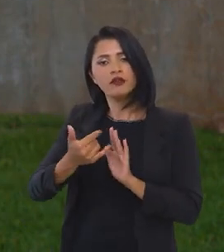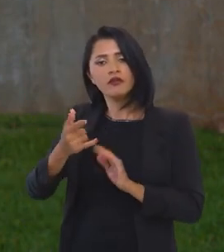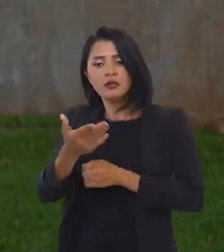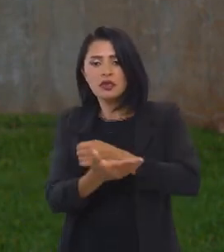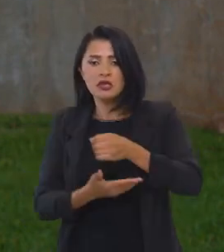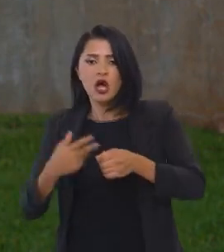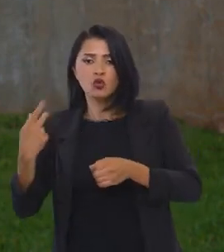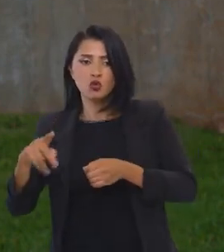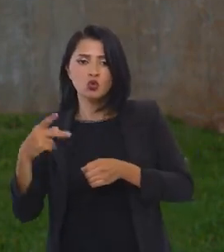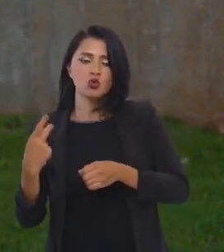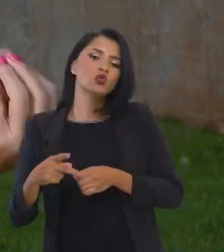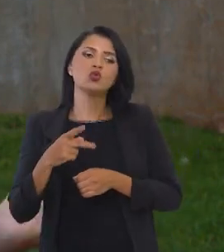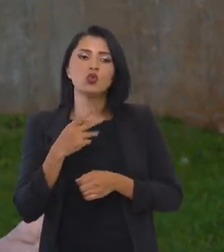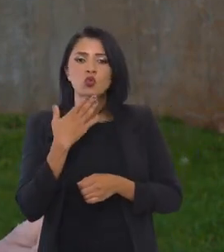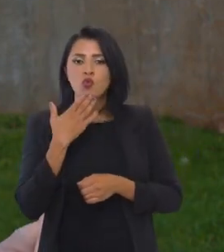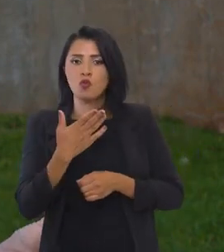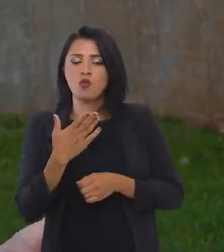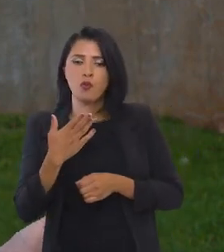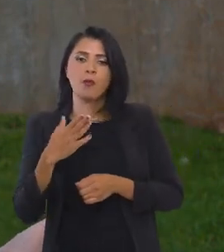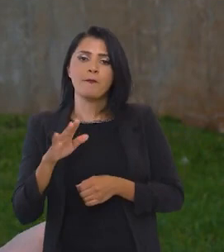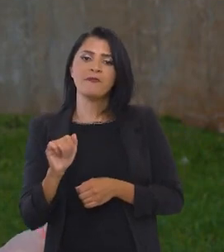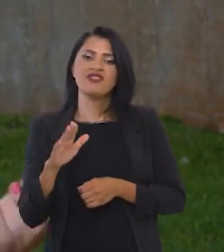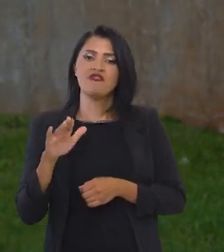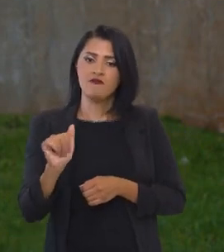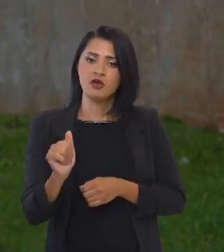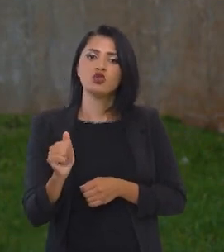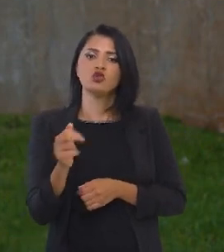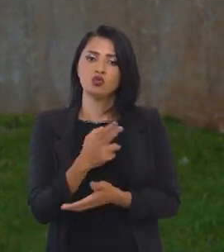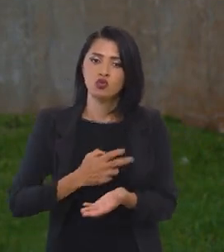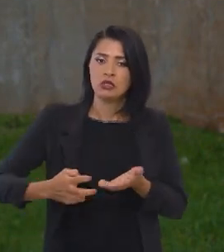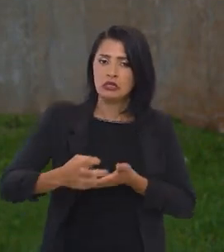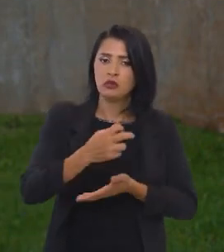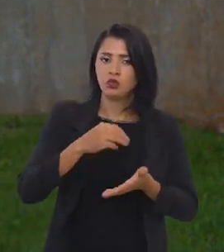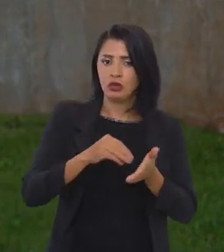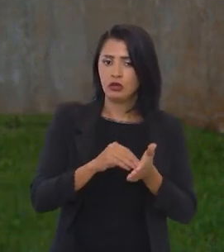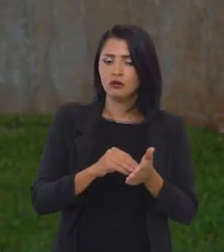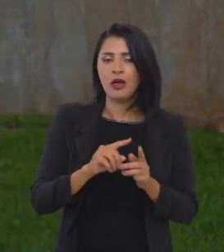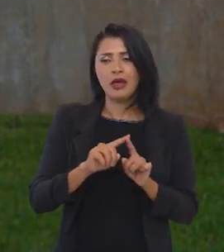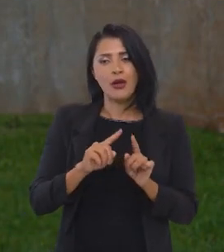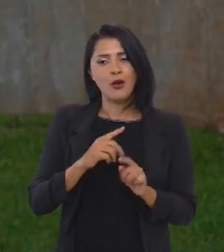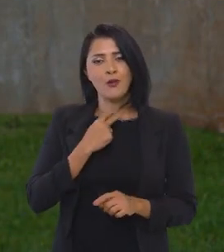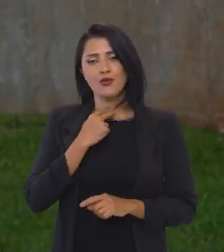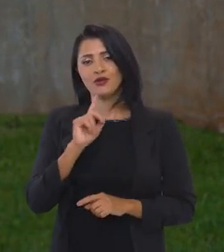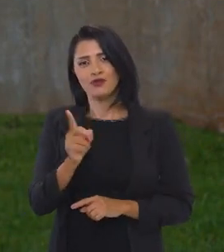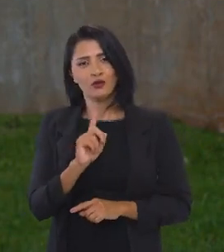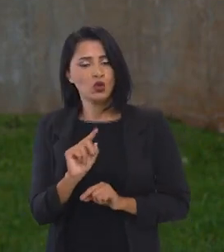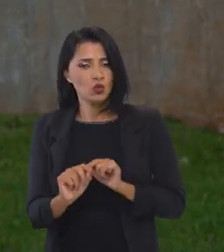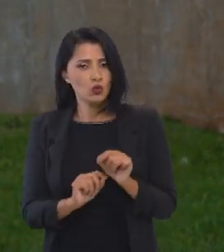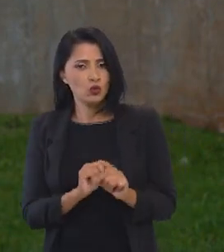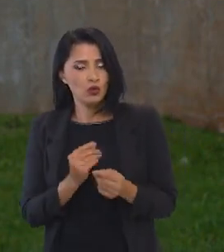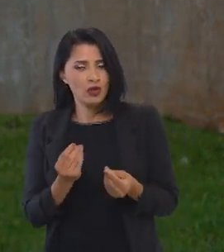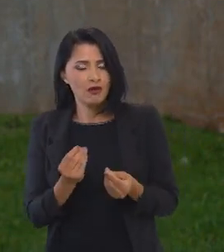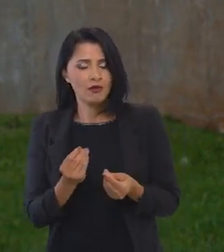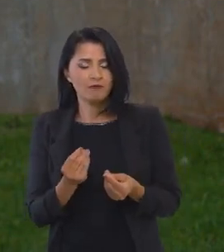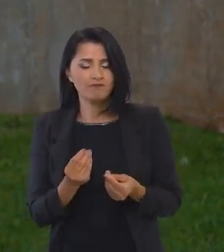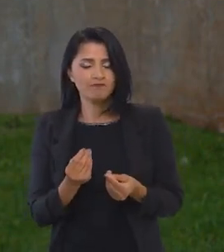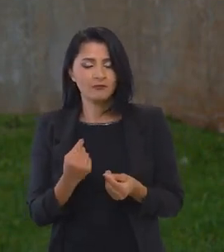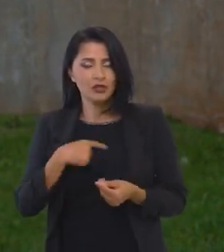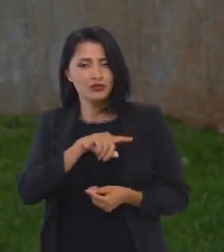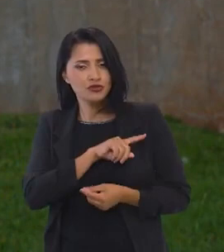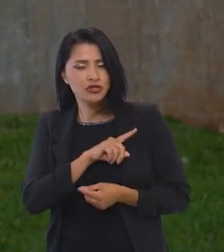aquela política pública ia ser fundada num benefício tributário. Então, não é possível que a gente